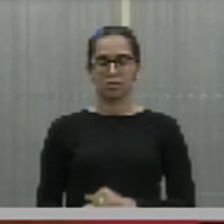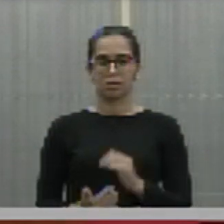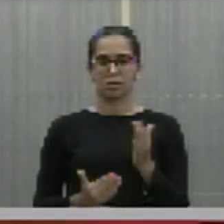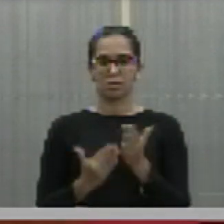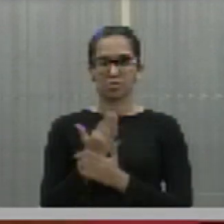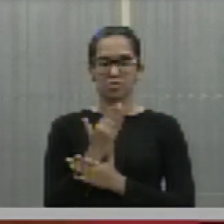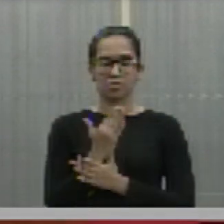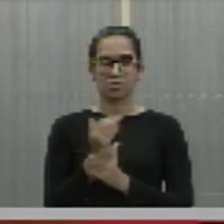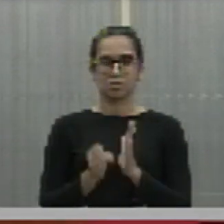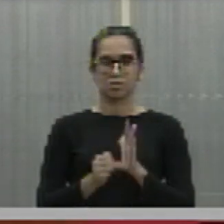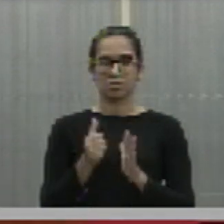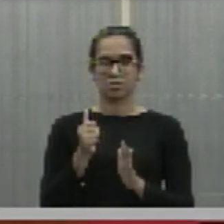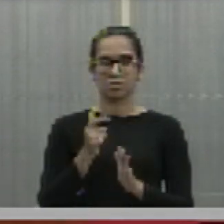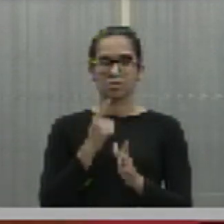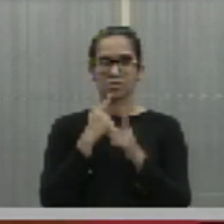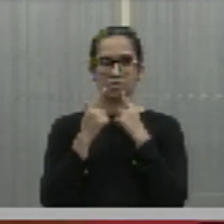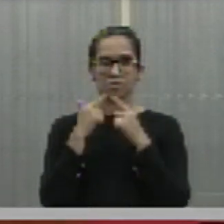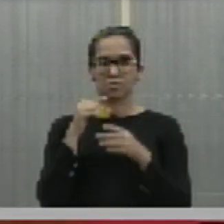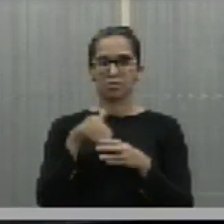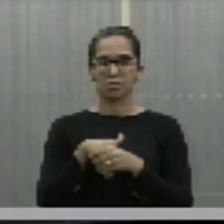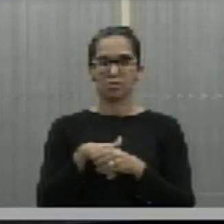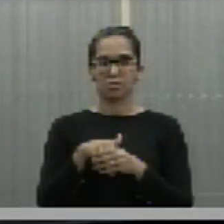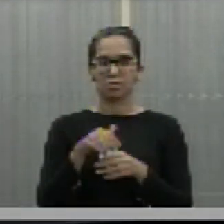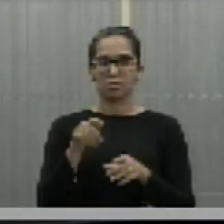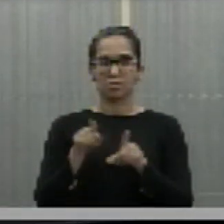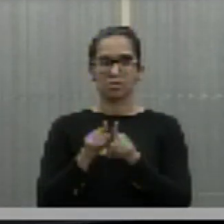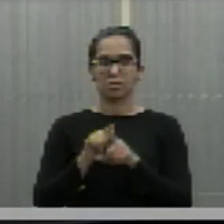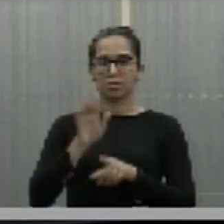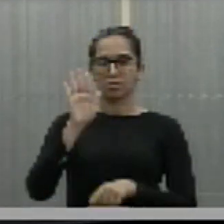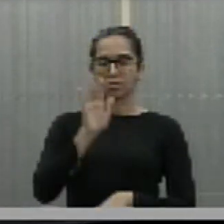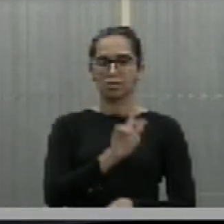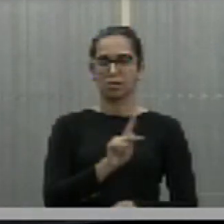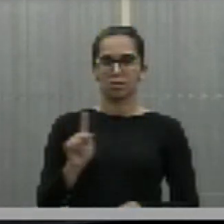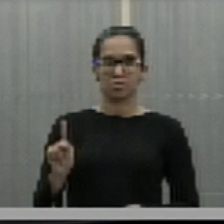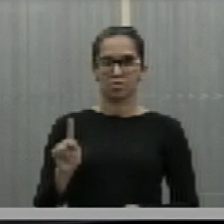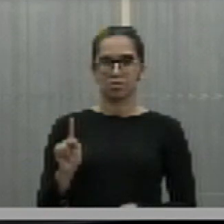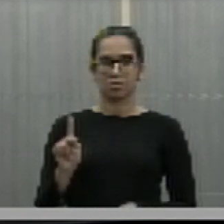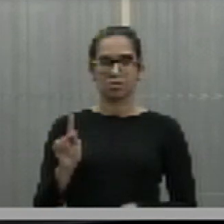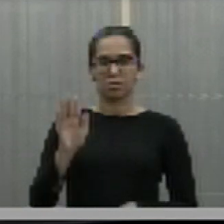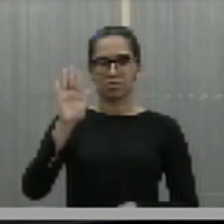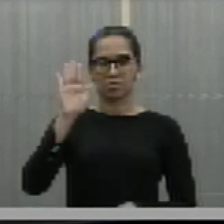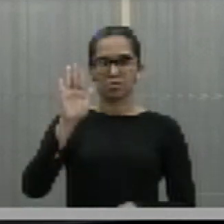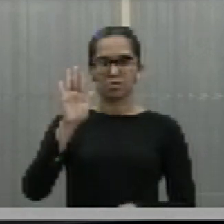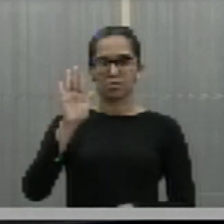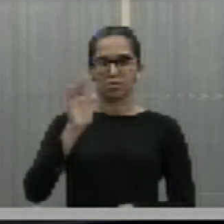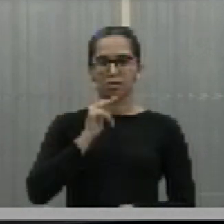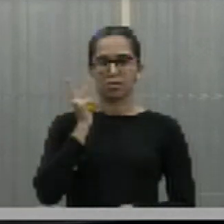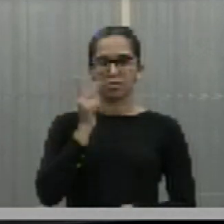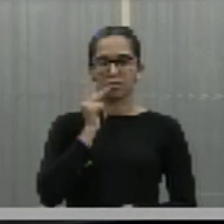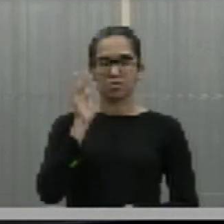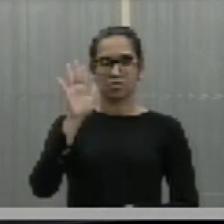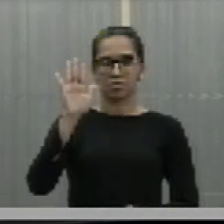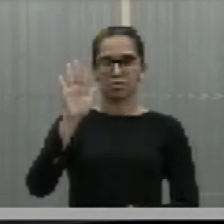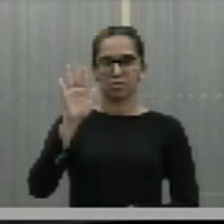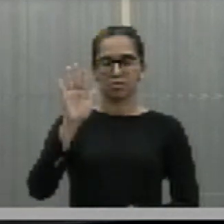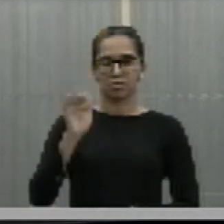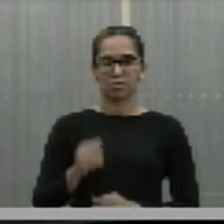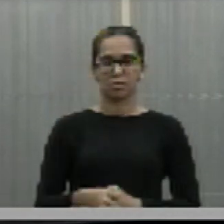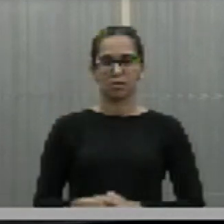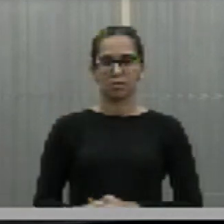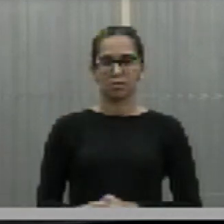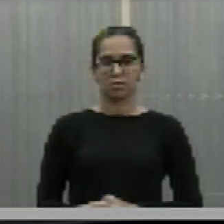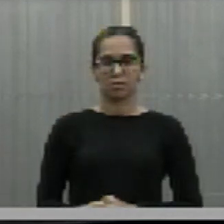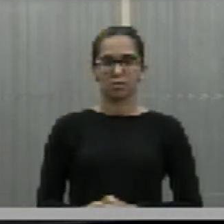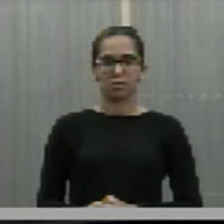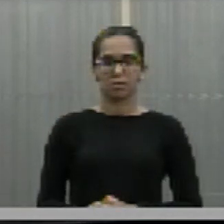Aprovado em primeira votação. Senhor presidente, só uma questão de ordem. Senhor presidente, só uma questão de ordem. União do